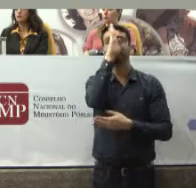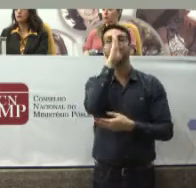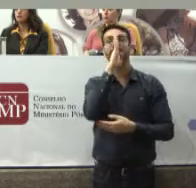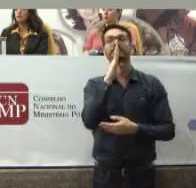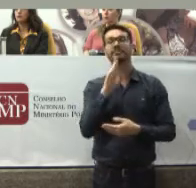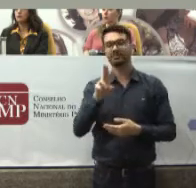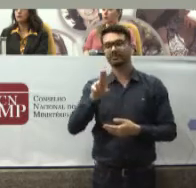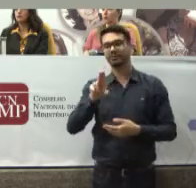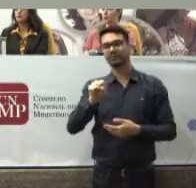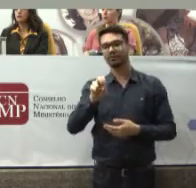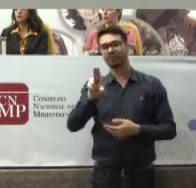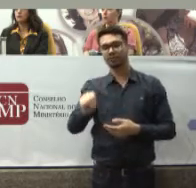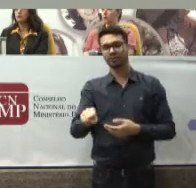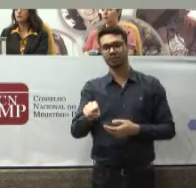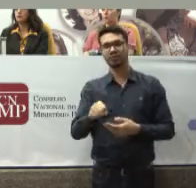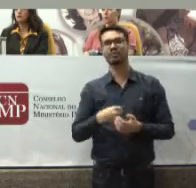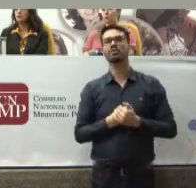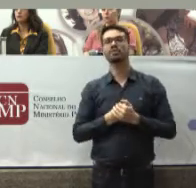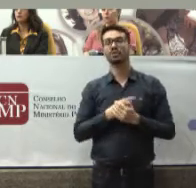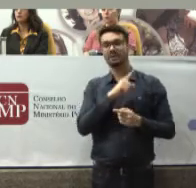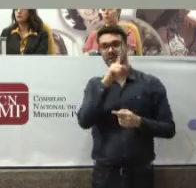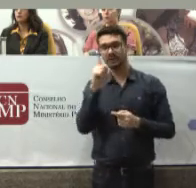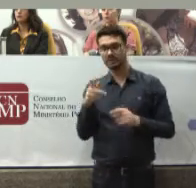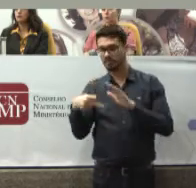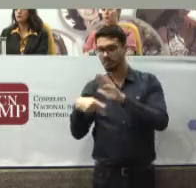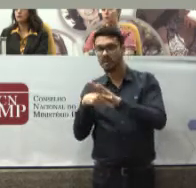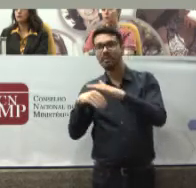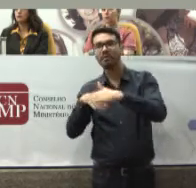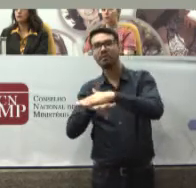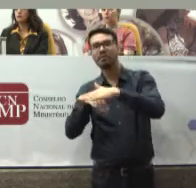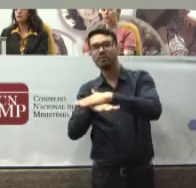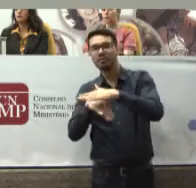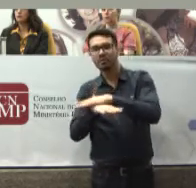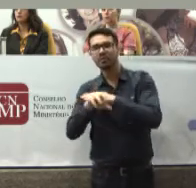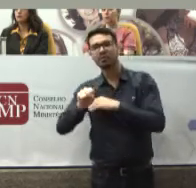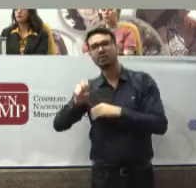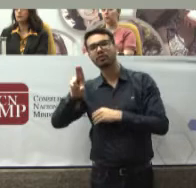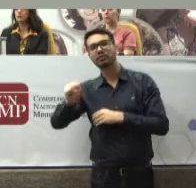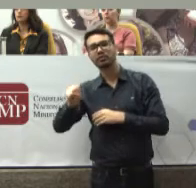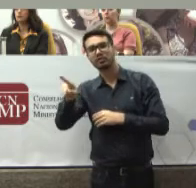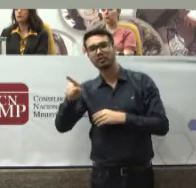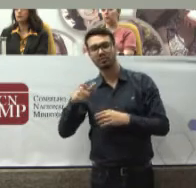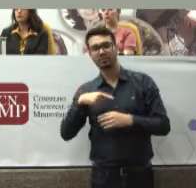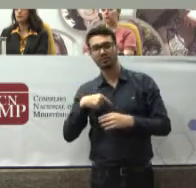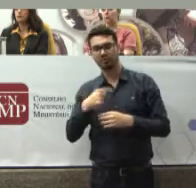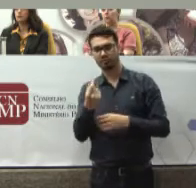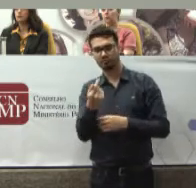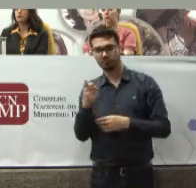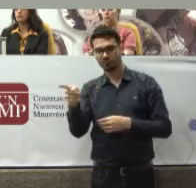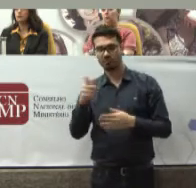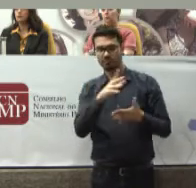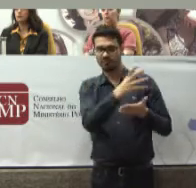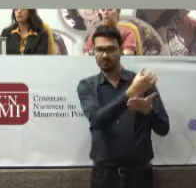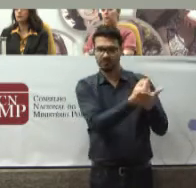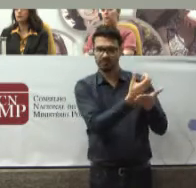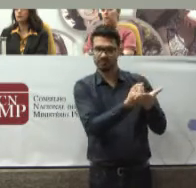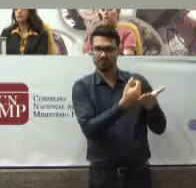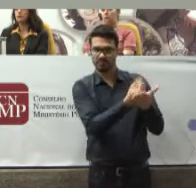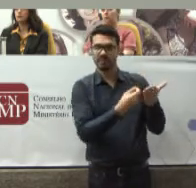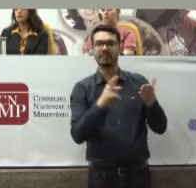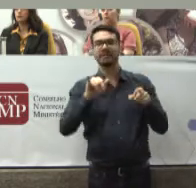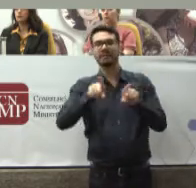cobertas Pelos fundos Do Sistema Único De saúde Recolhidos De contribuições Sociais